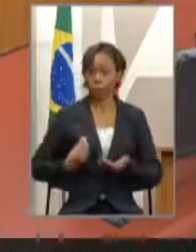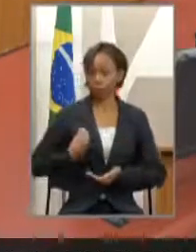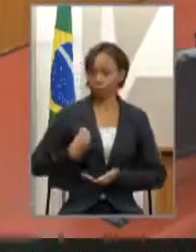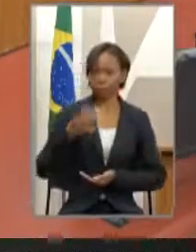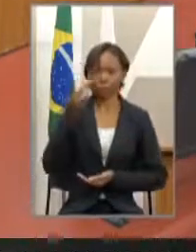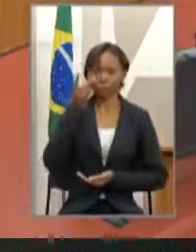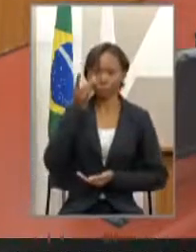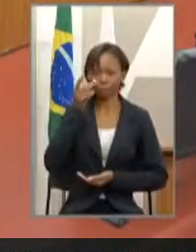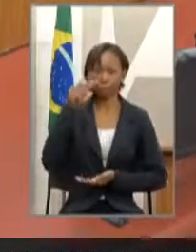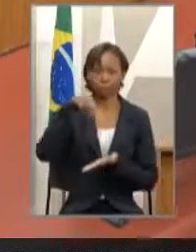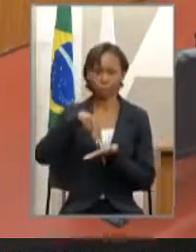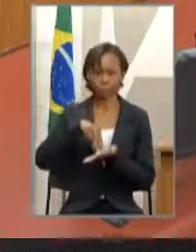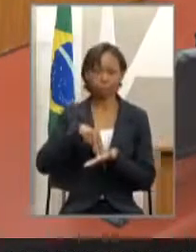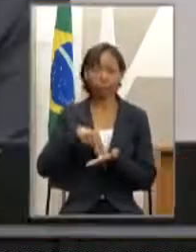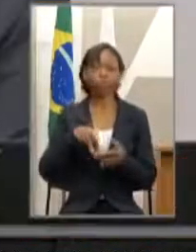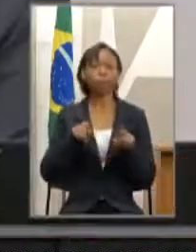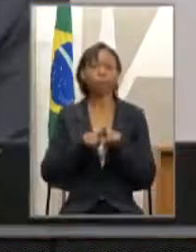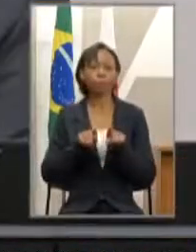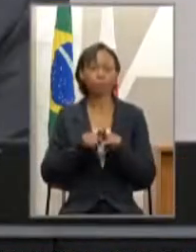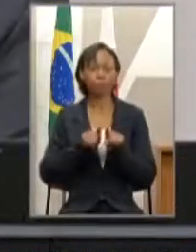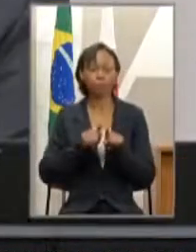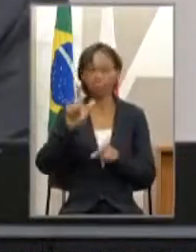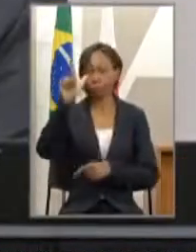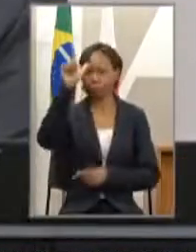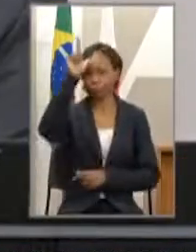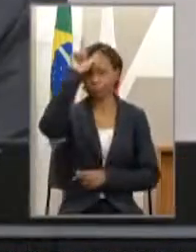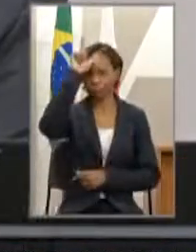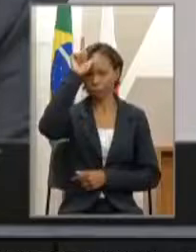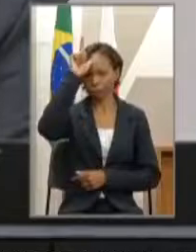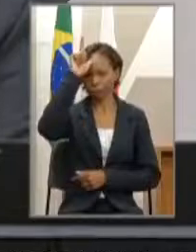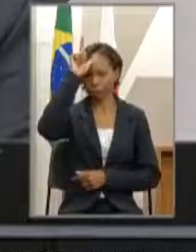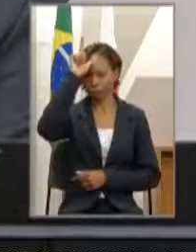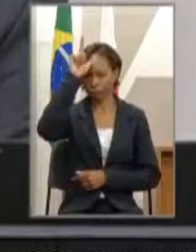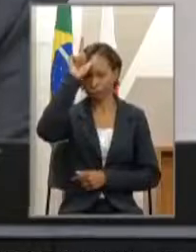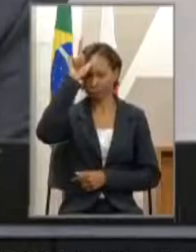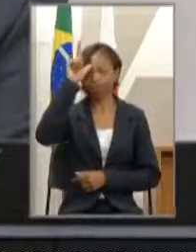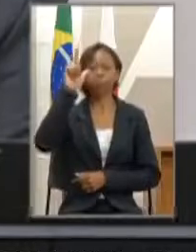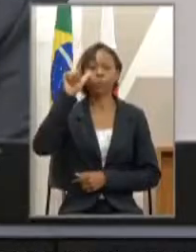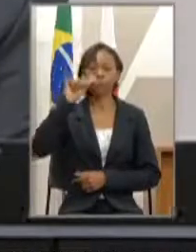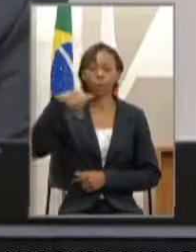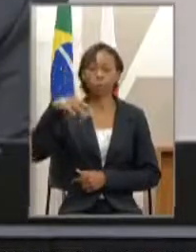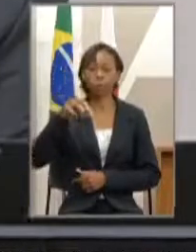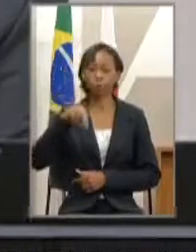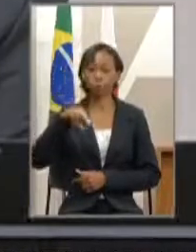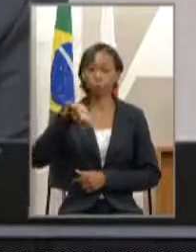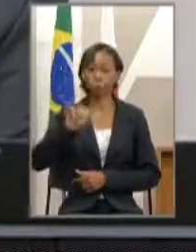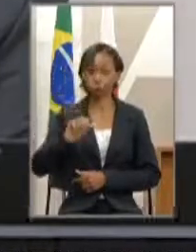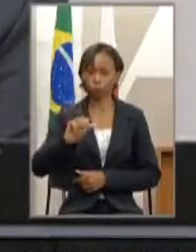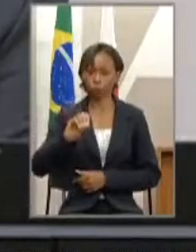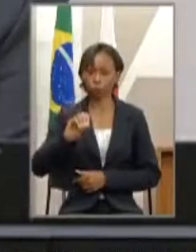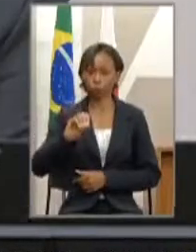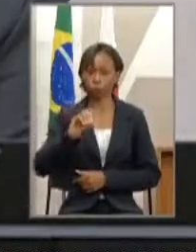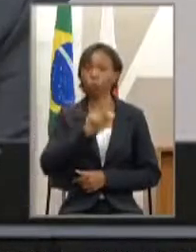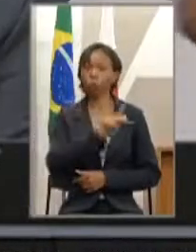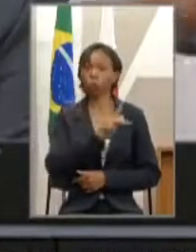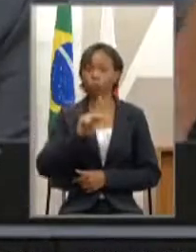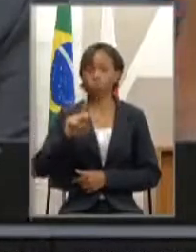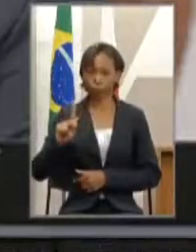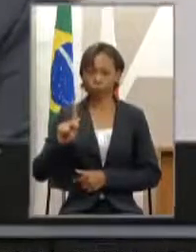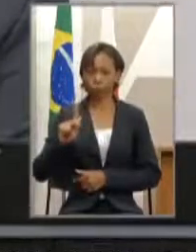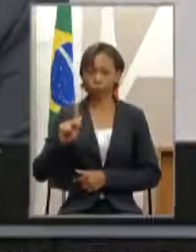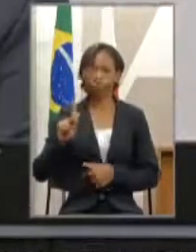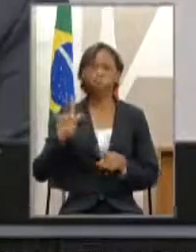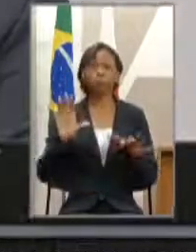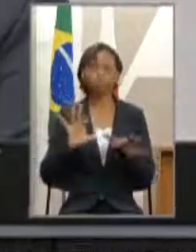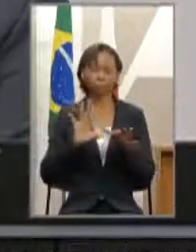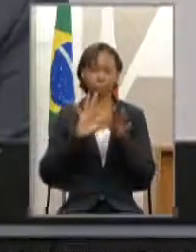O amigo Antônio Campos de Abreu, que é presidente da Federação Nacional de